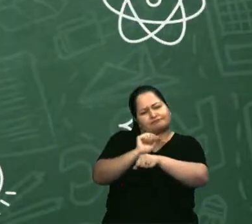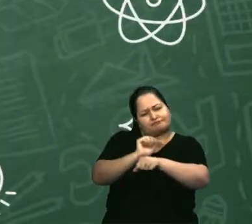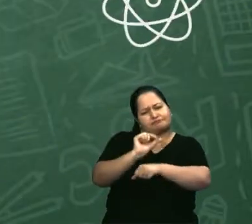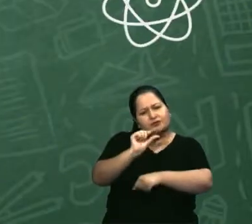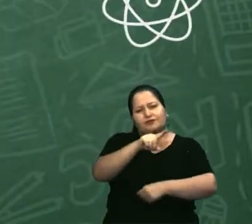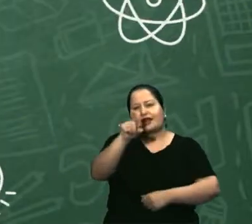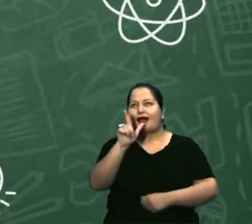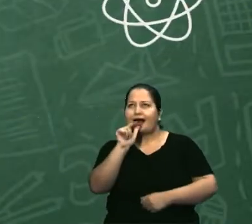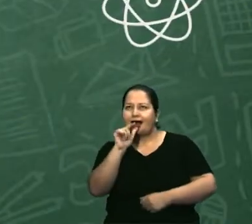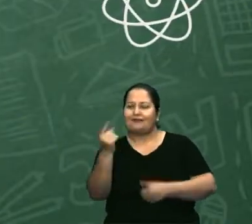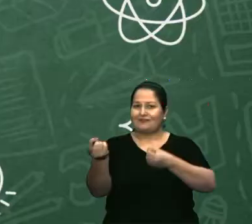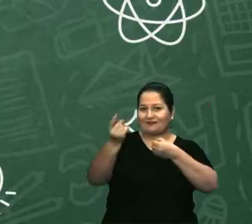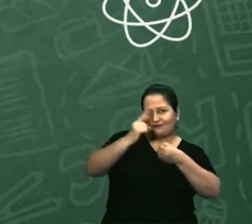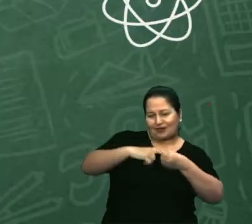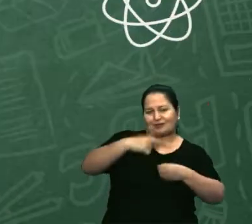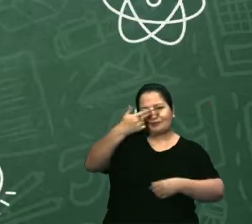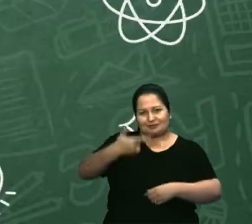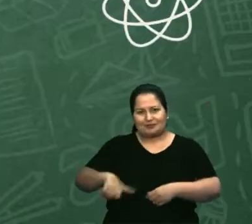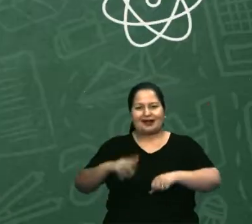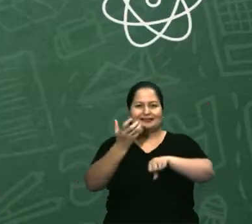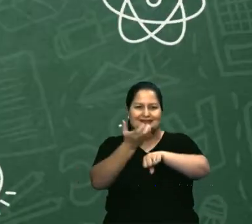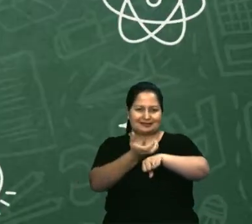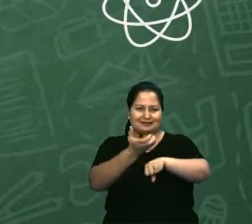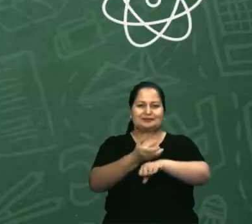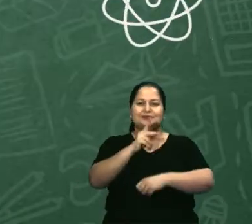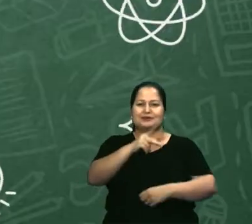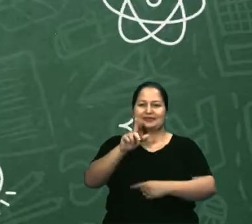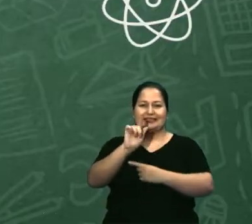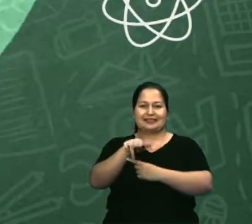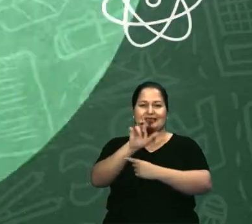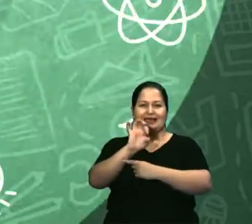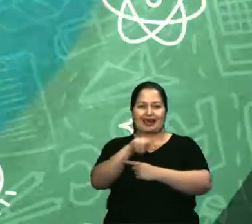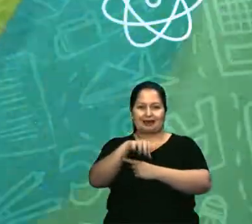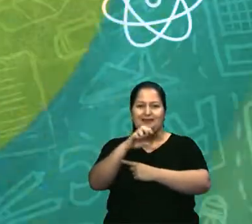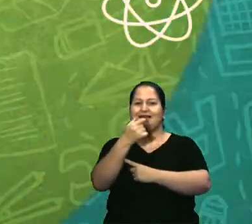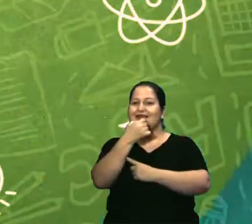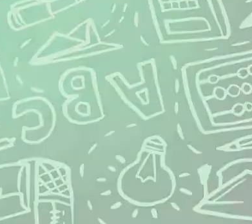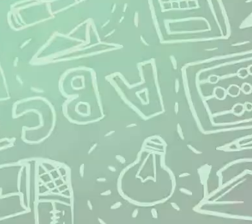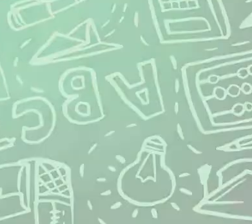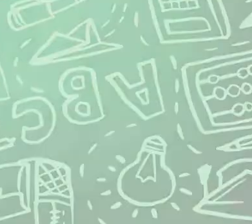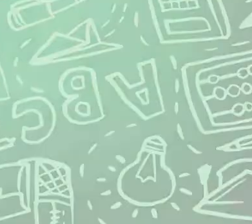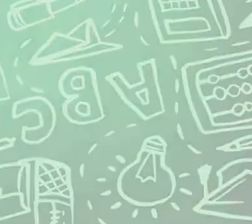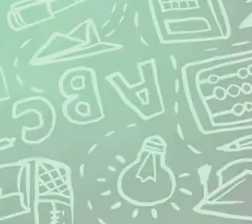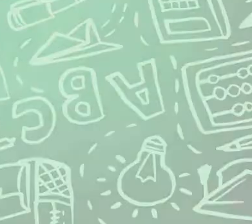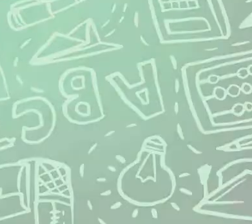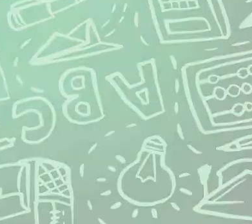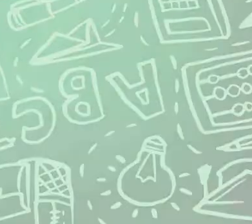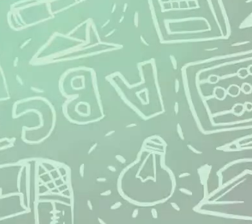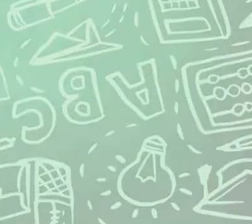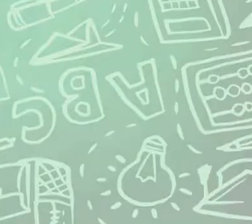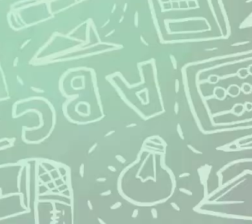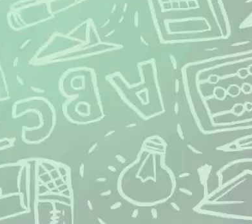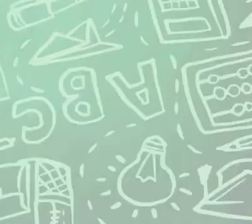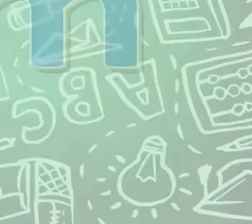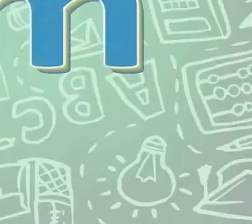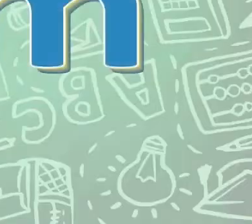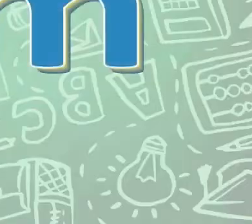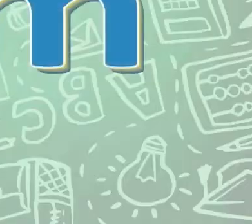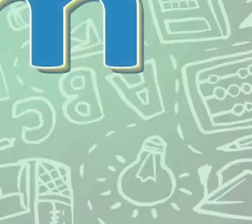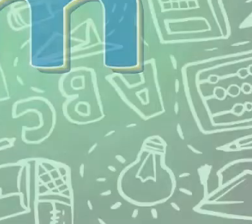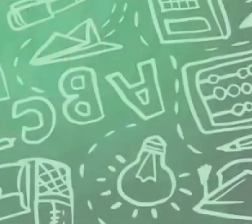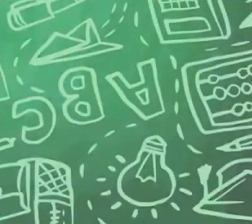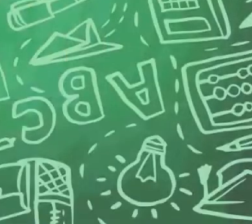para beber água. Na volta você fica na companhia do professor Guilherme de inglês. Tema muito